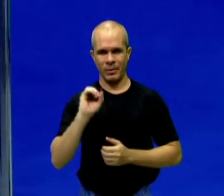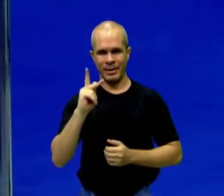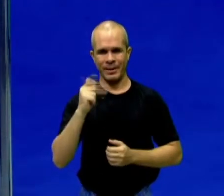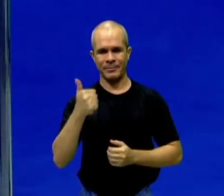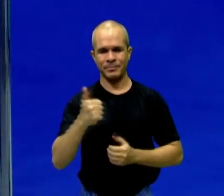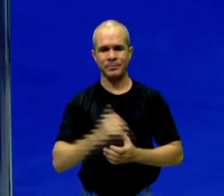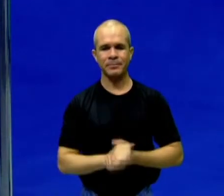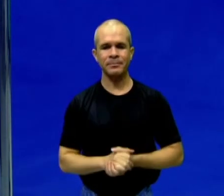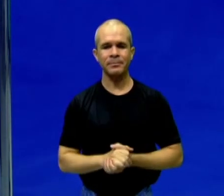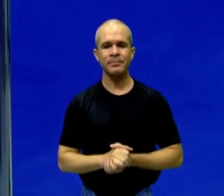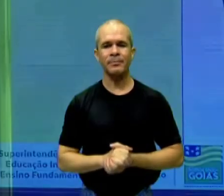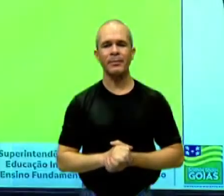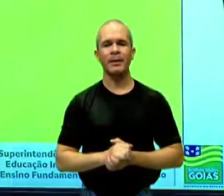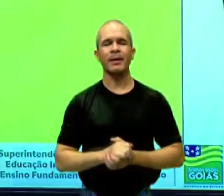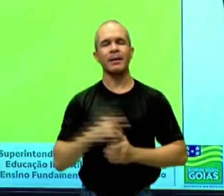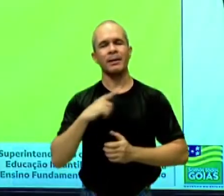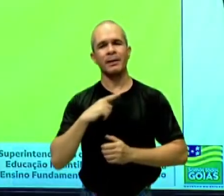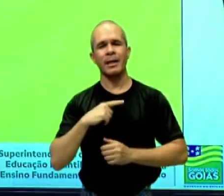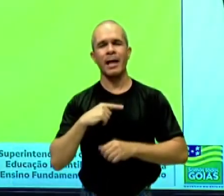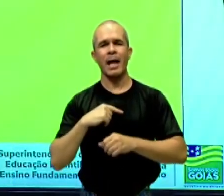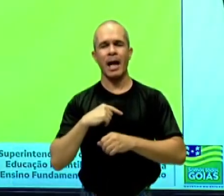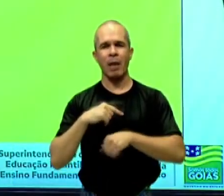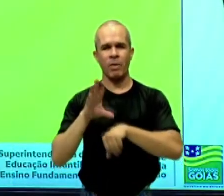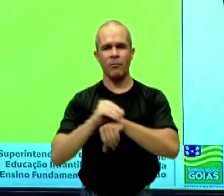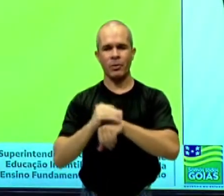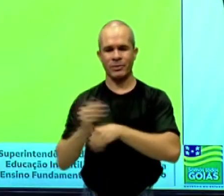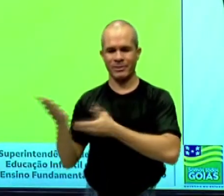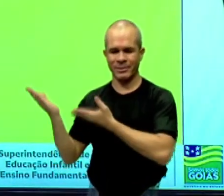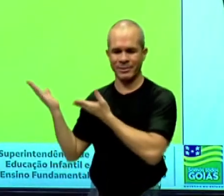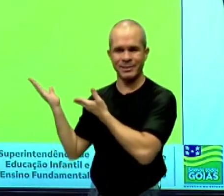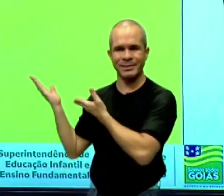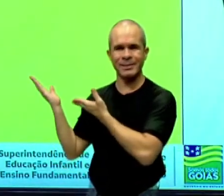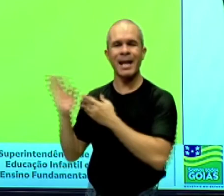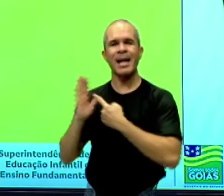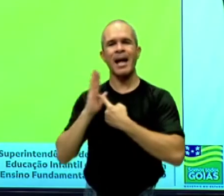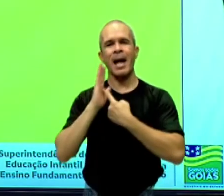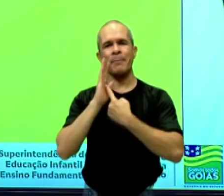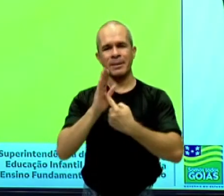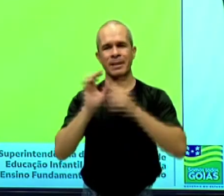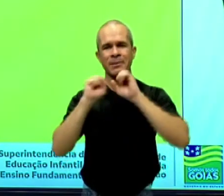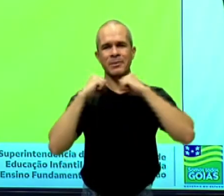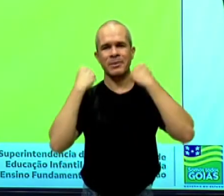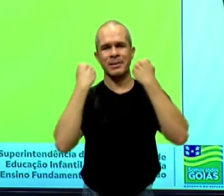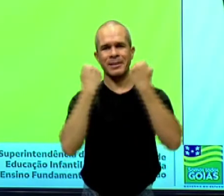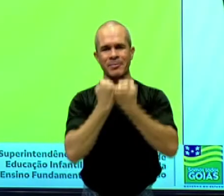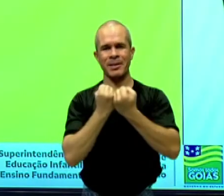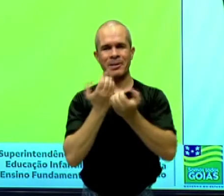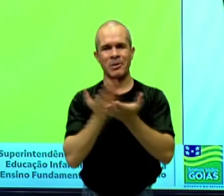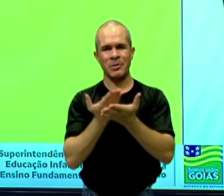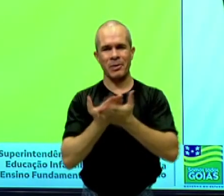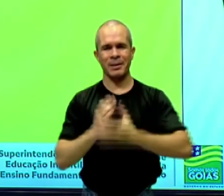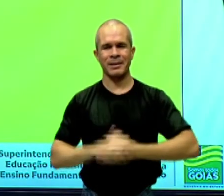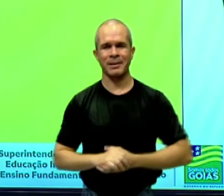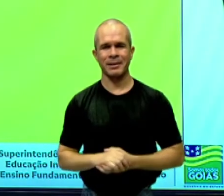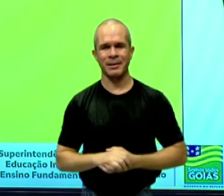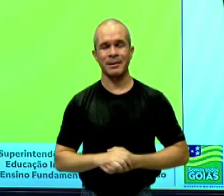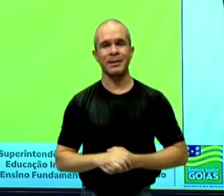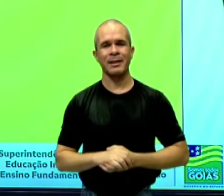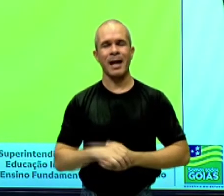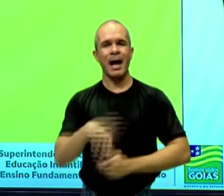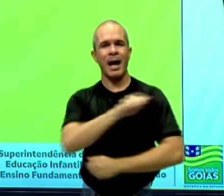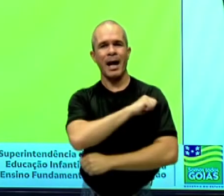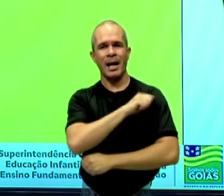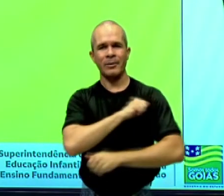Aqui nós temos um momento de apresentação de seminário em uma escola. Os